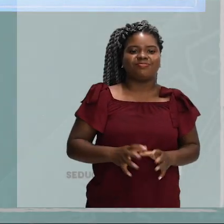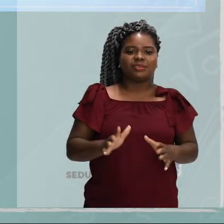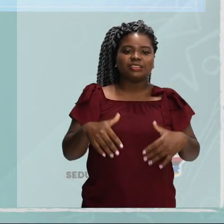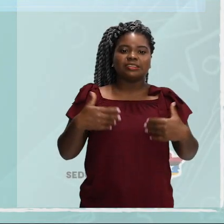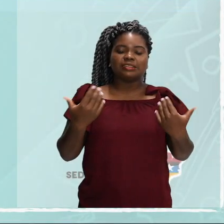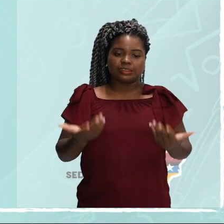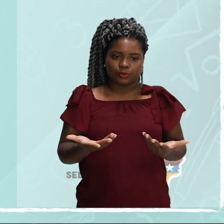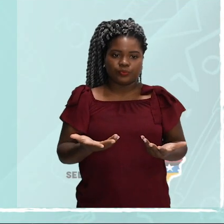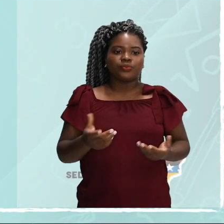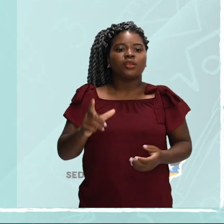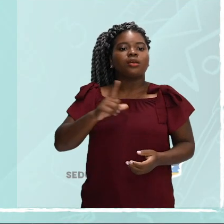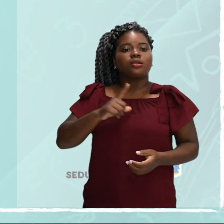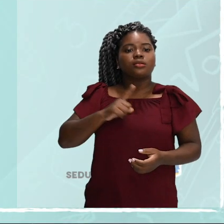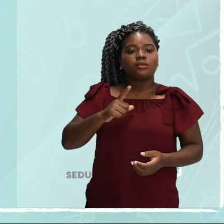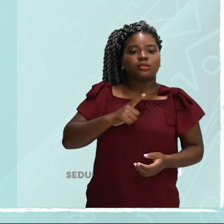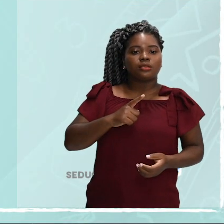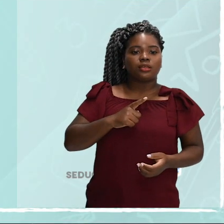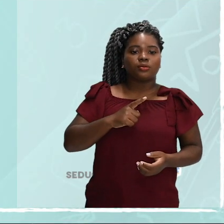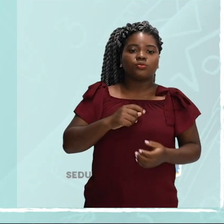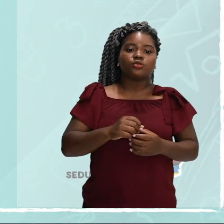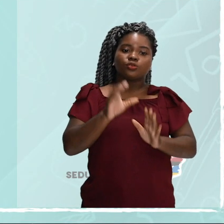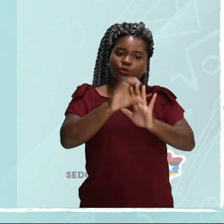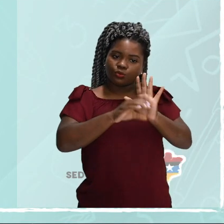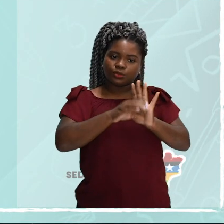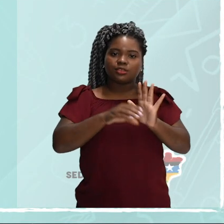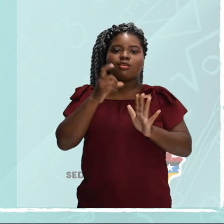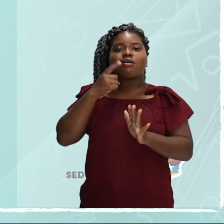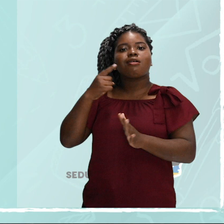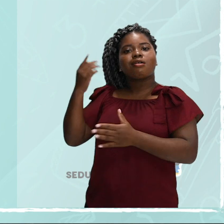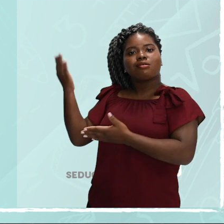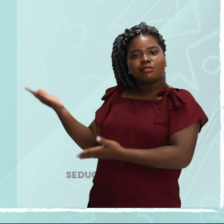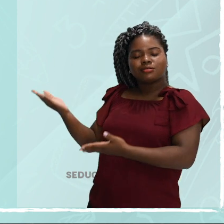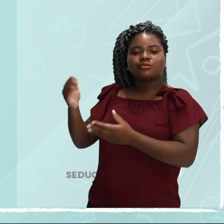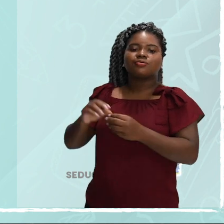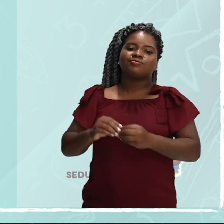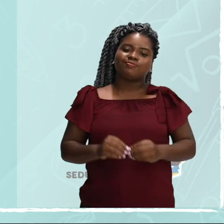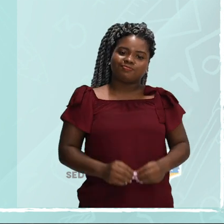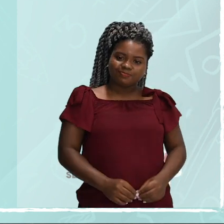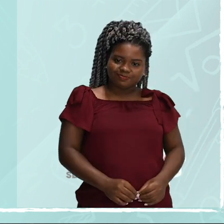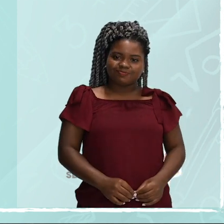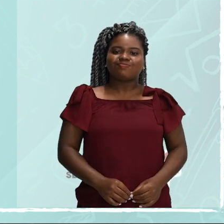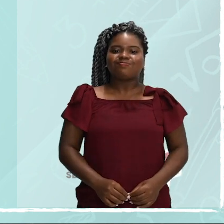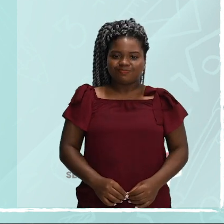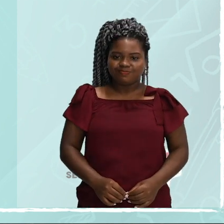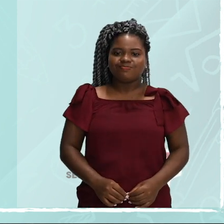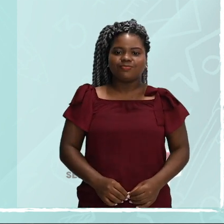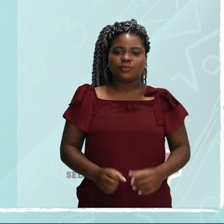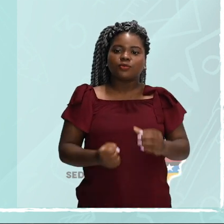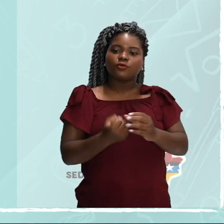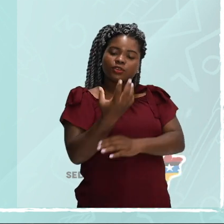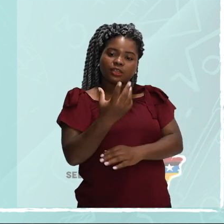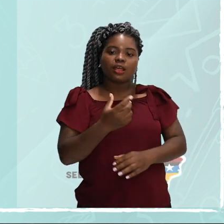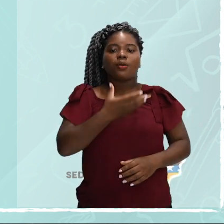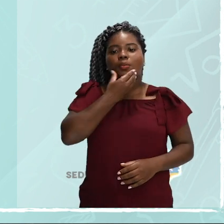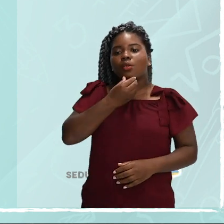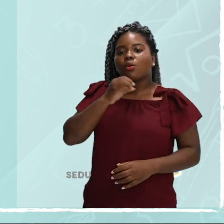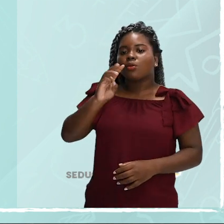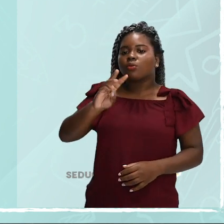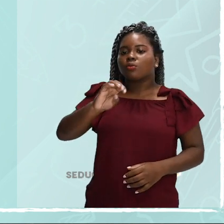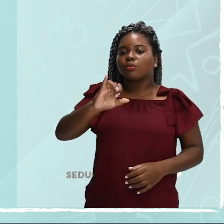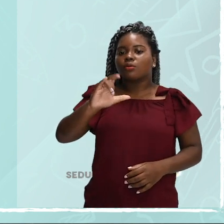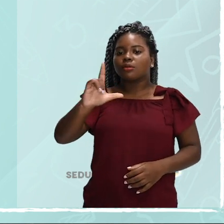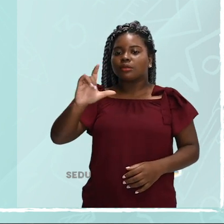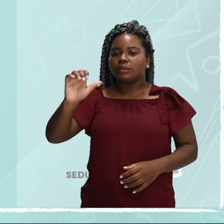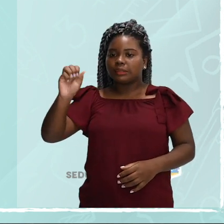foi criado pelo norte-americano William George Morgan, professor de Educação Física da YMCA, que é a